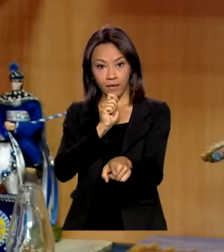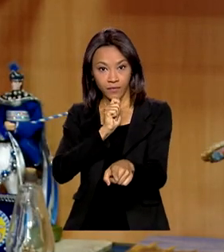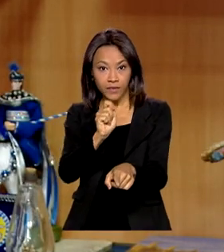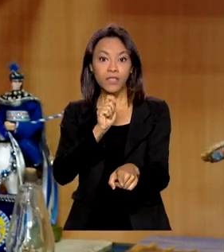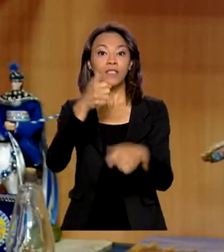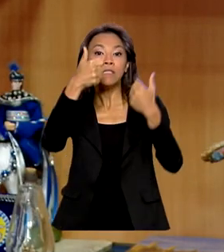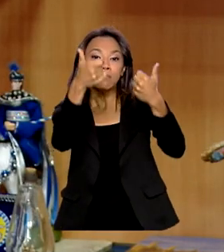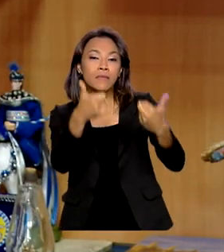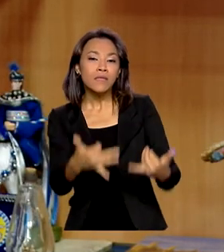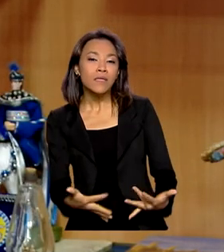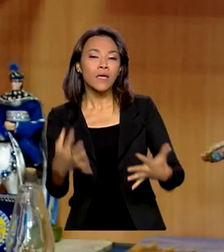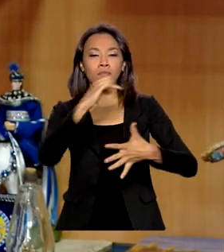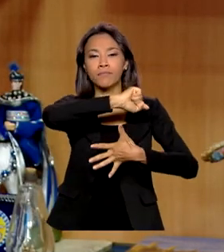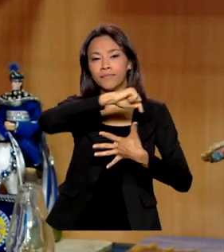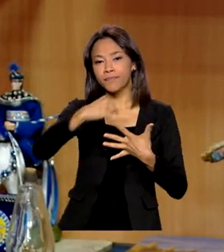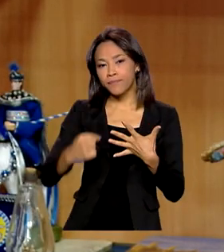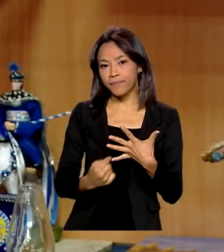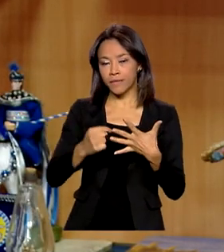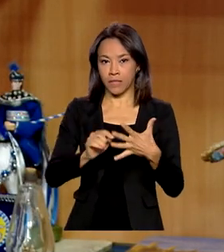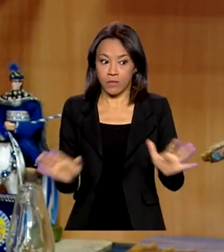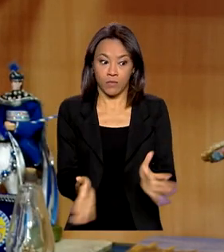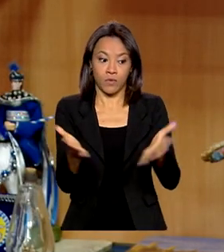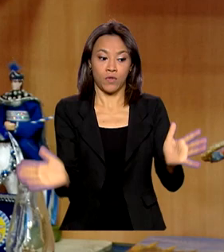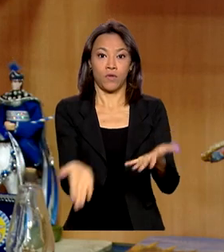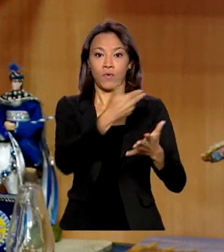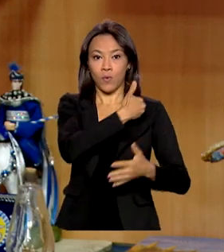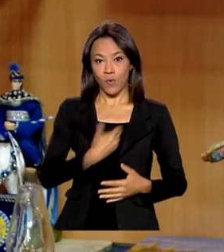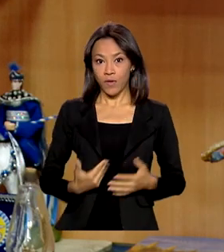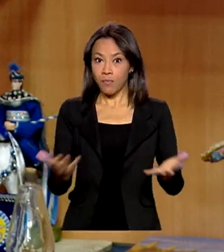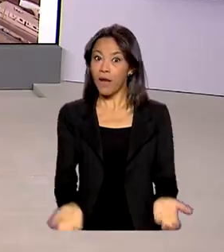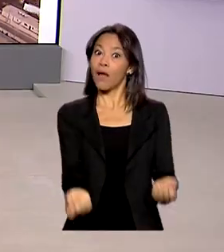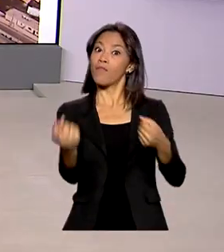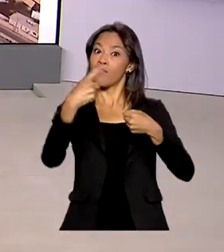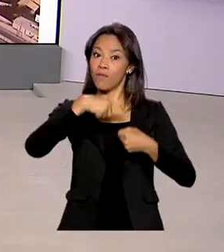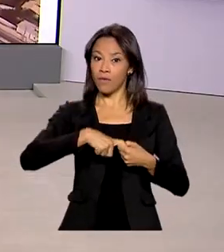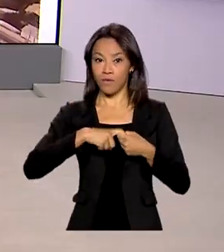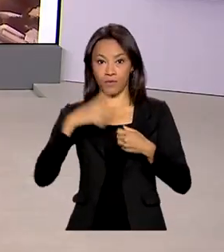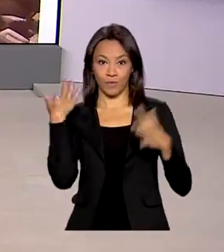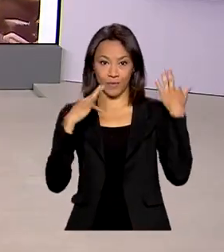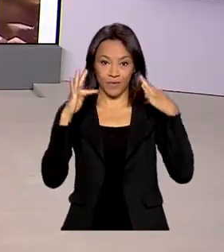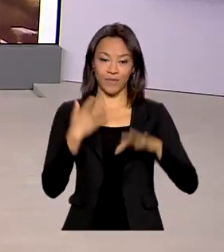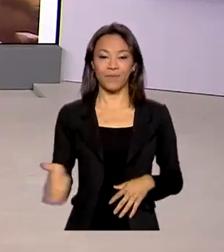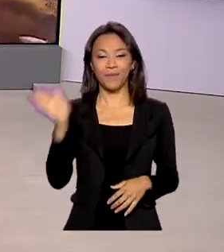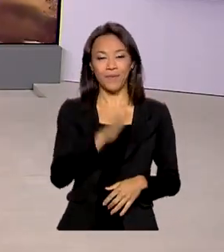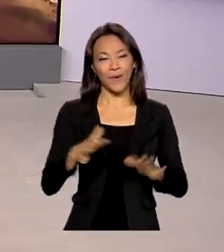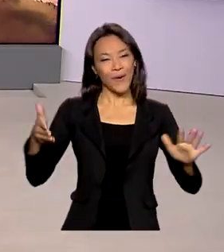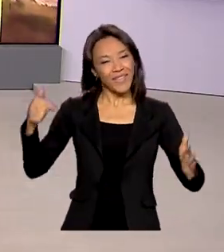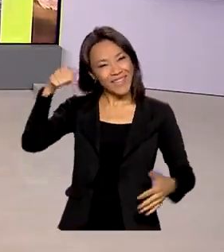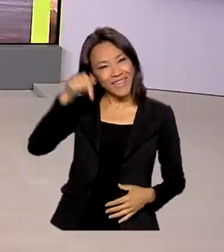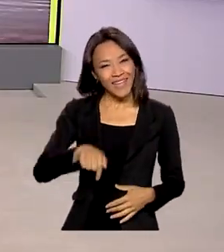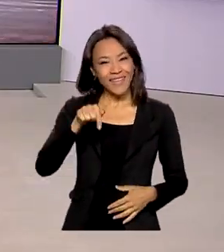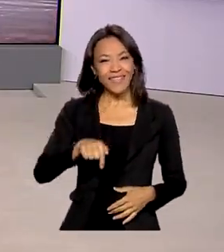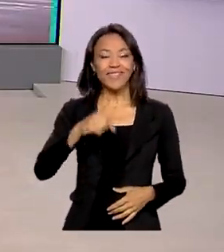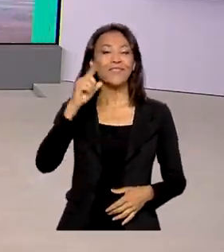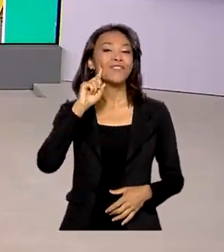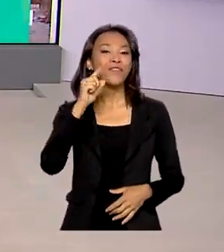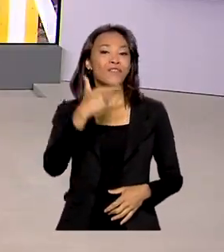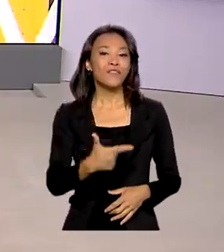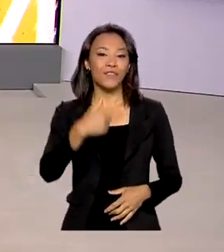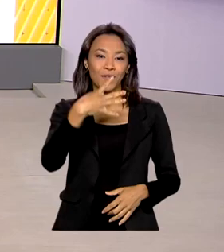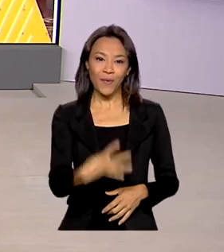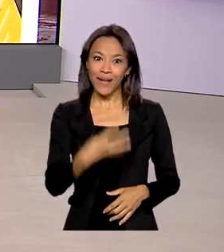fala dos incentivos do governo para a retomada do turismo. O Brasil em Dia, deste 24 de